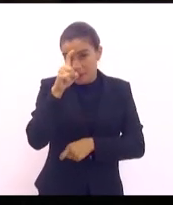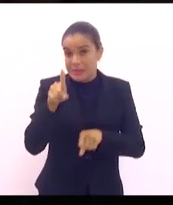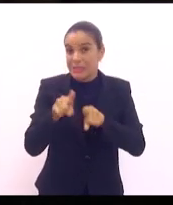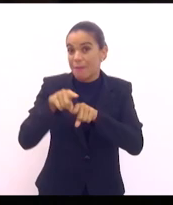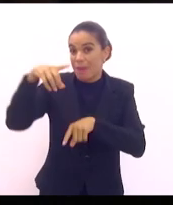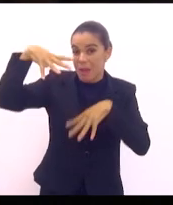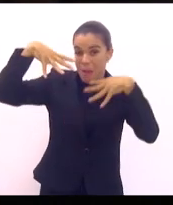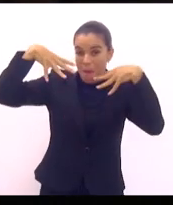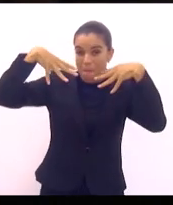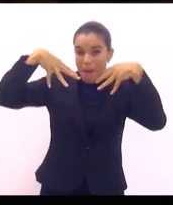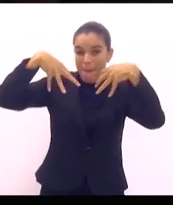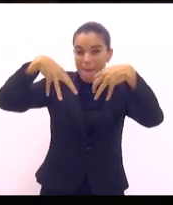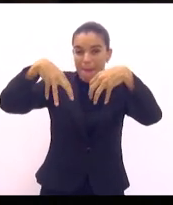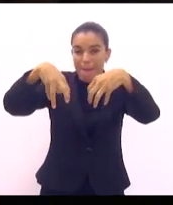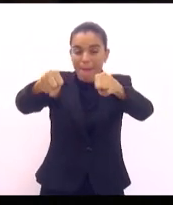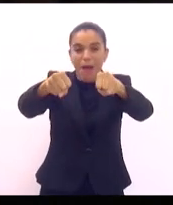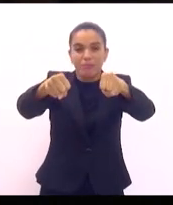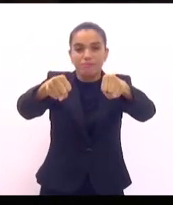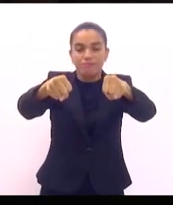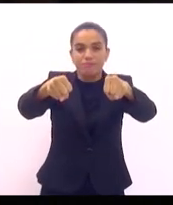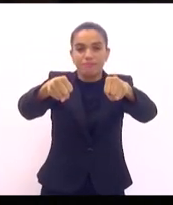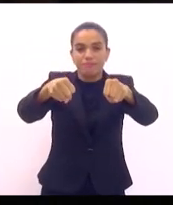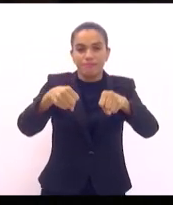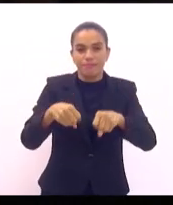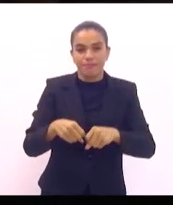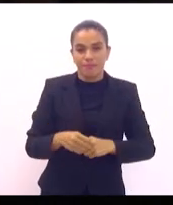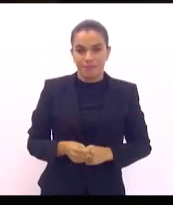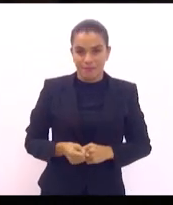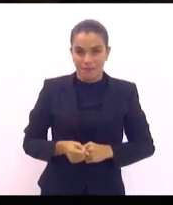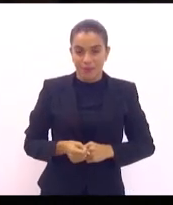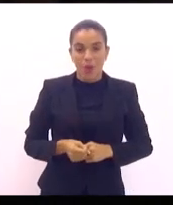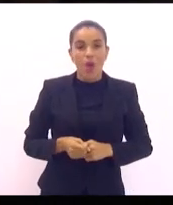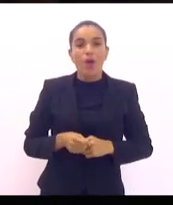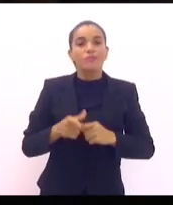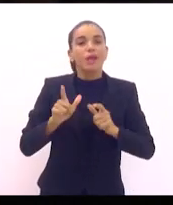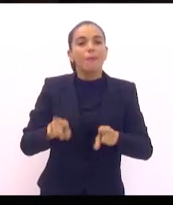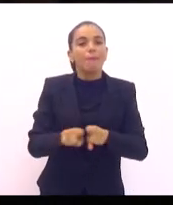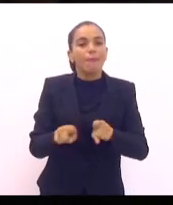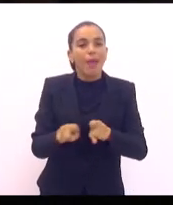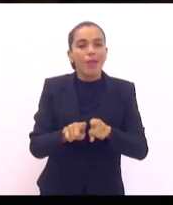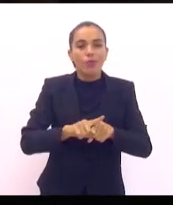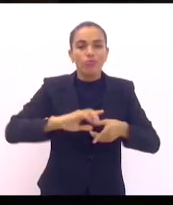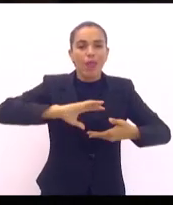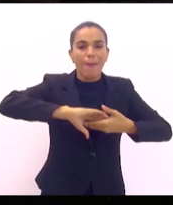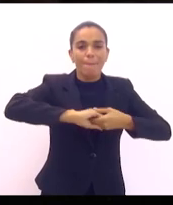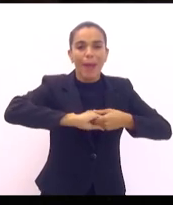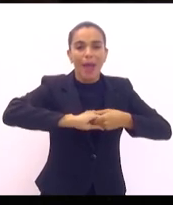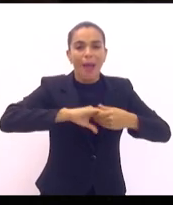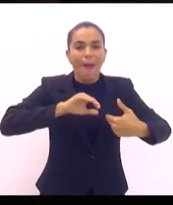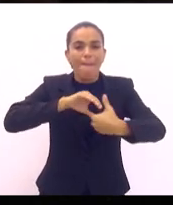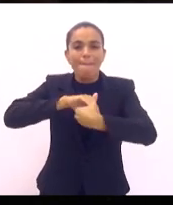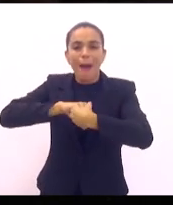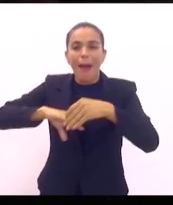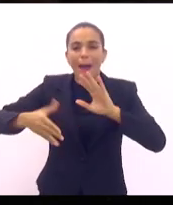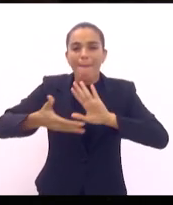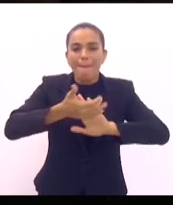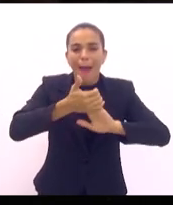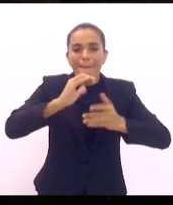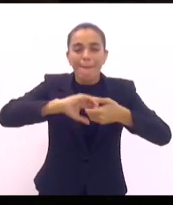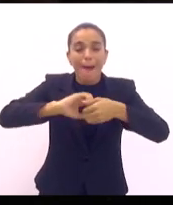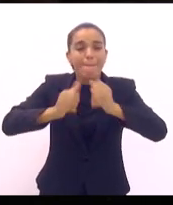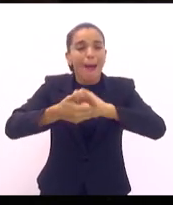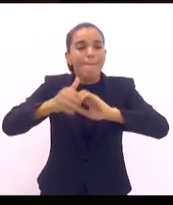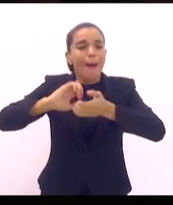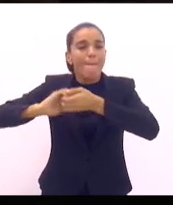energia. E os corredores humanitários não se abriram ainda. O Egito